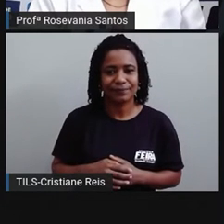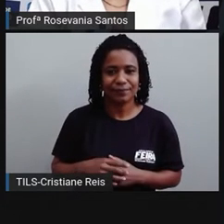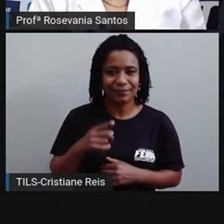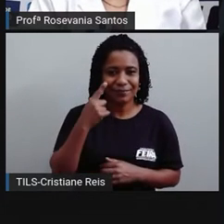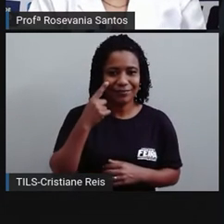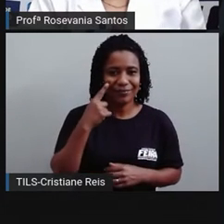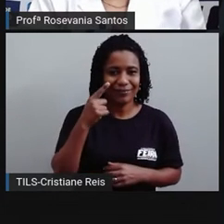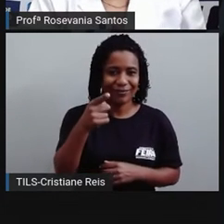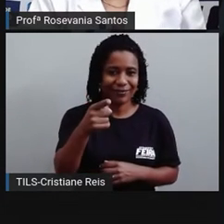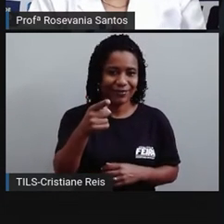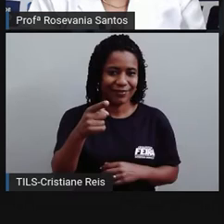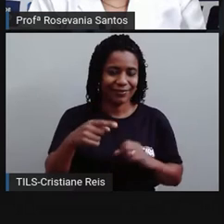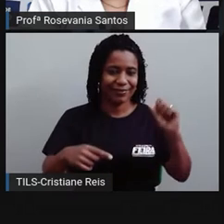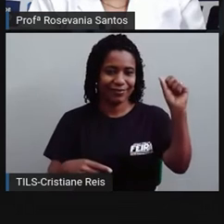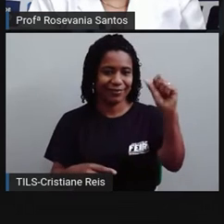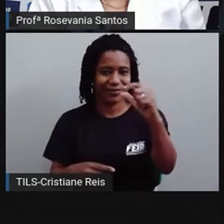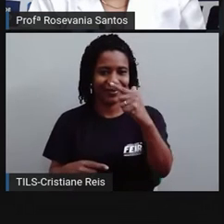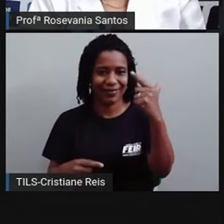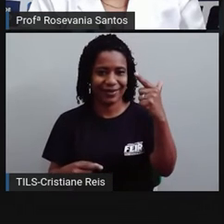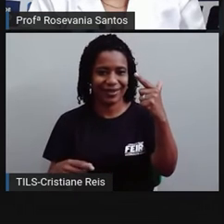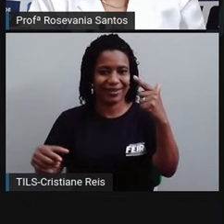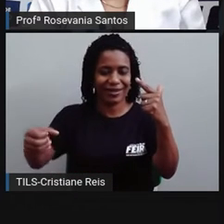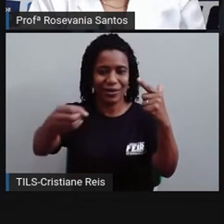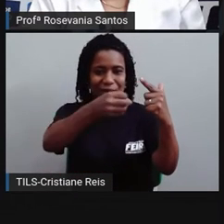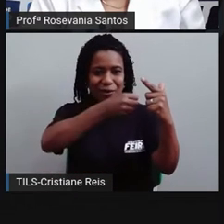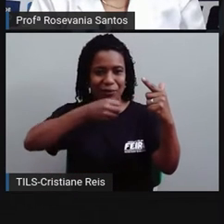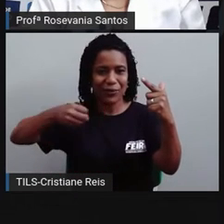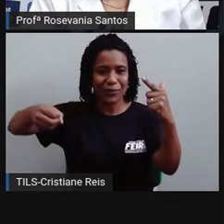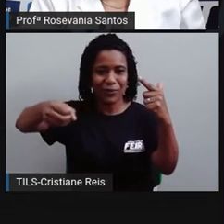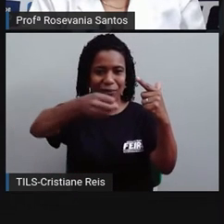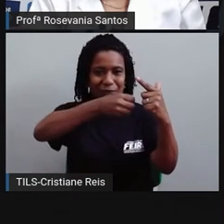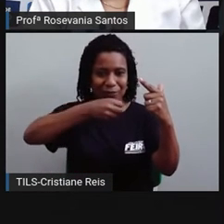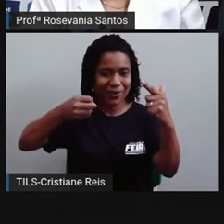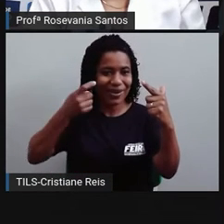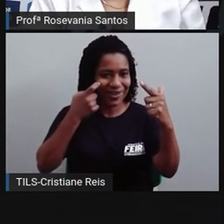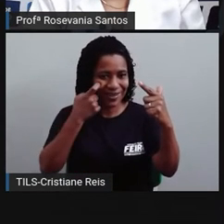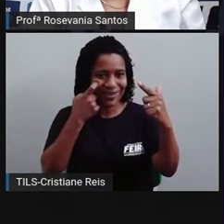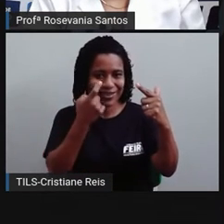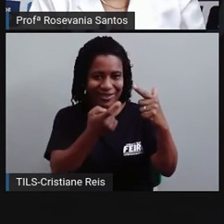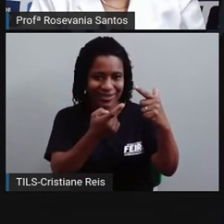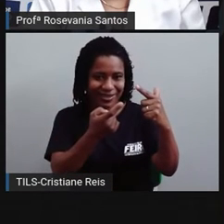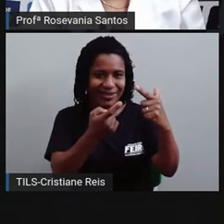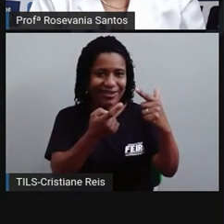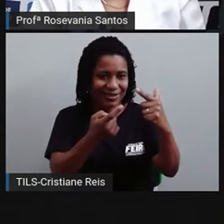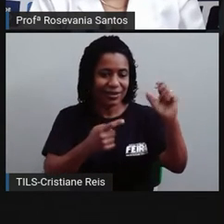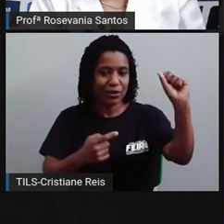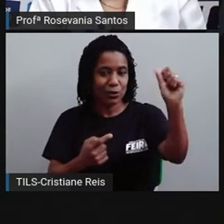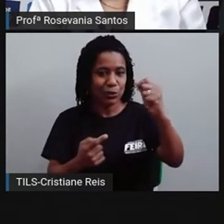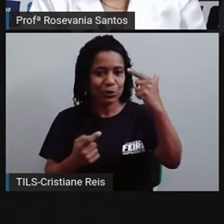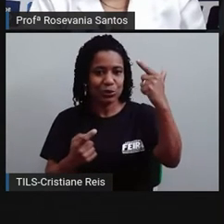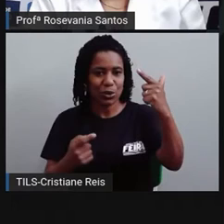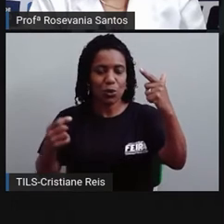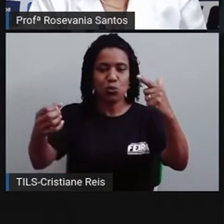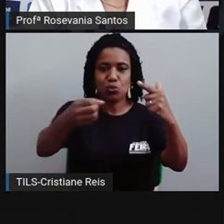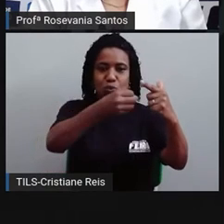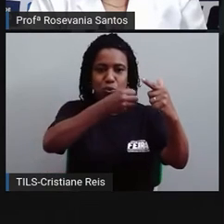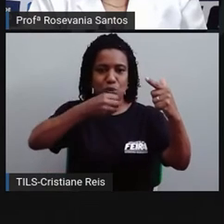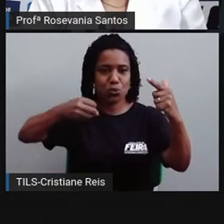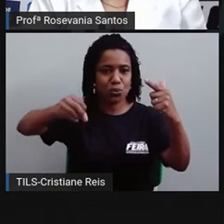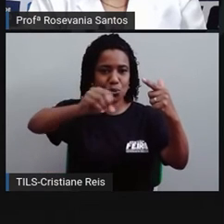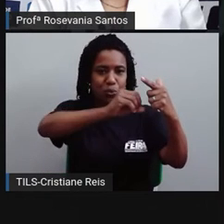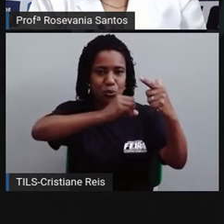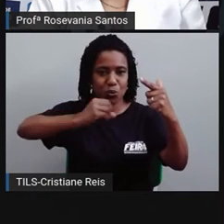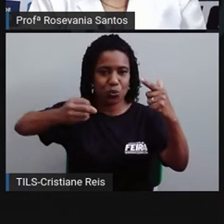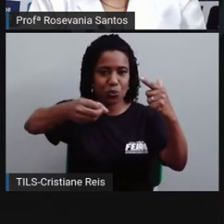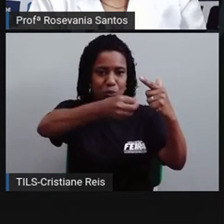que eu quero que vocês observem, né, primeiro, que está dando a volta, né, em torno do nosso astro-rei, que é o Sol. E